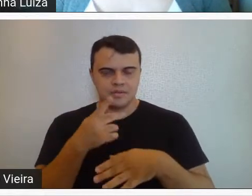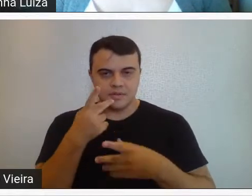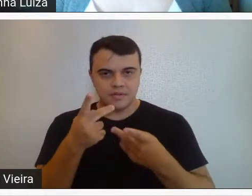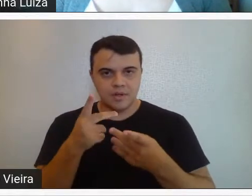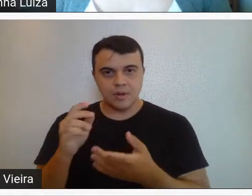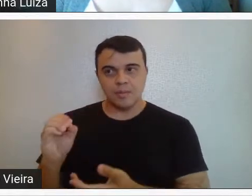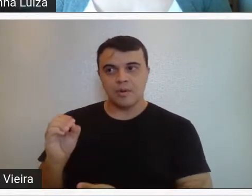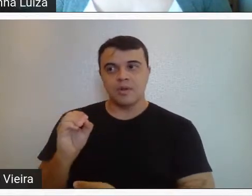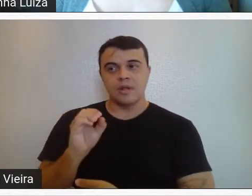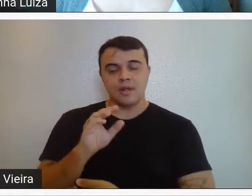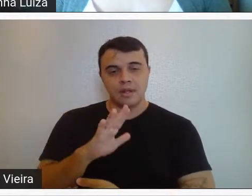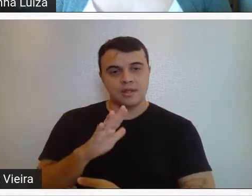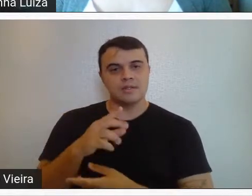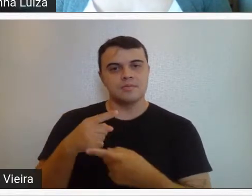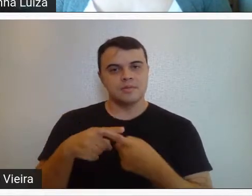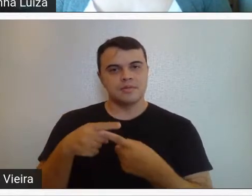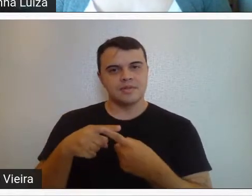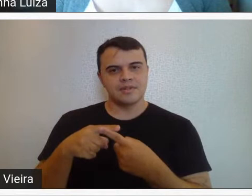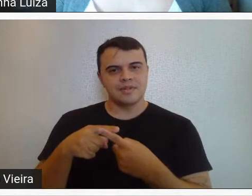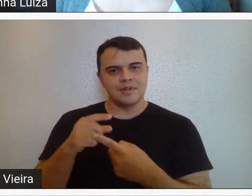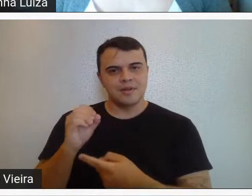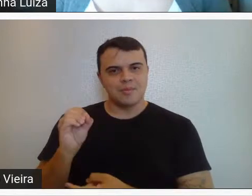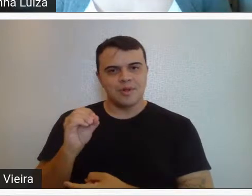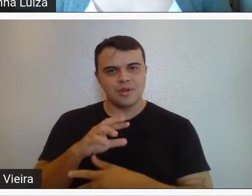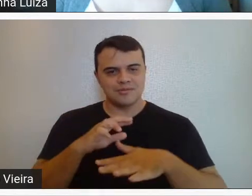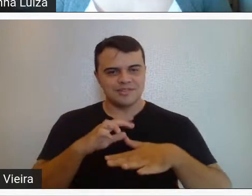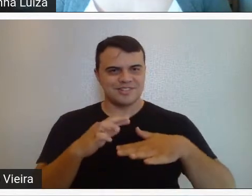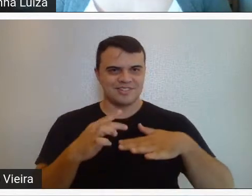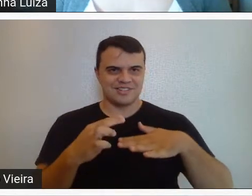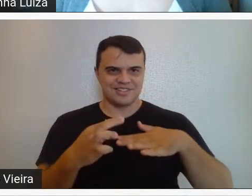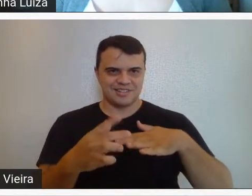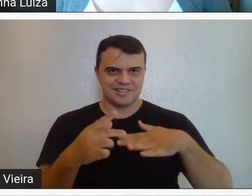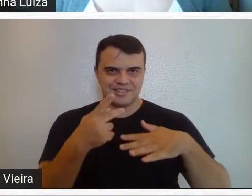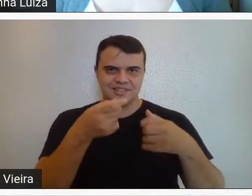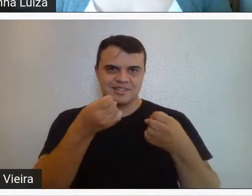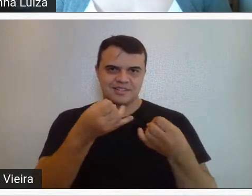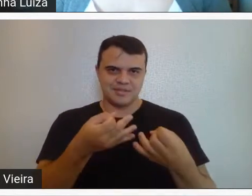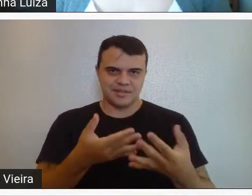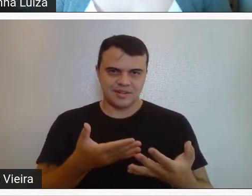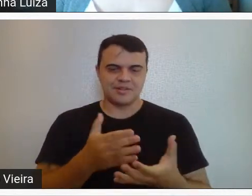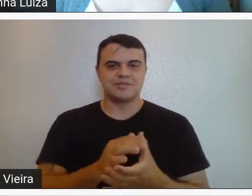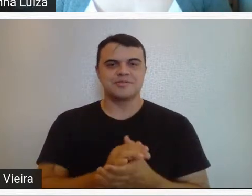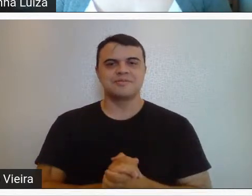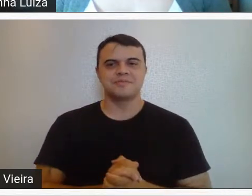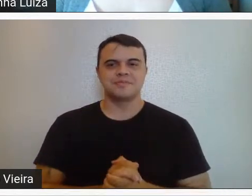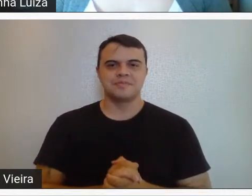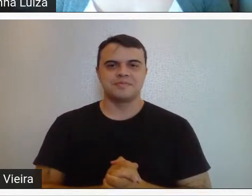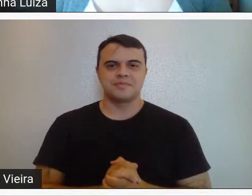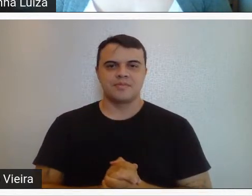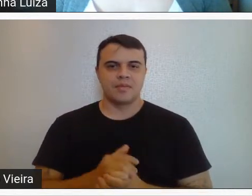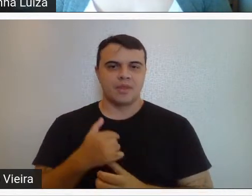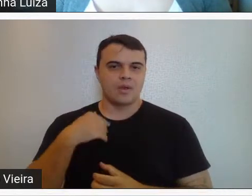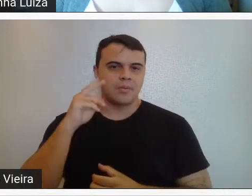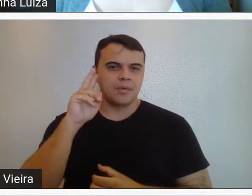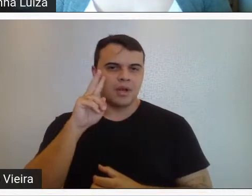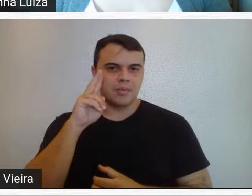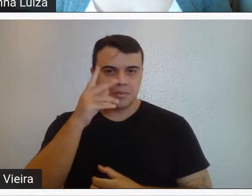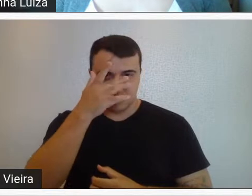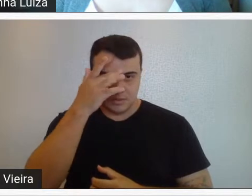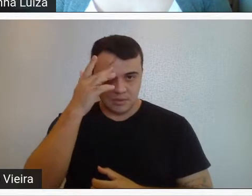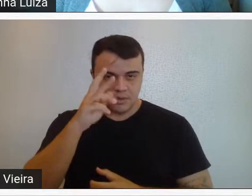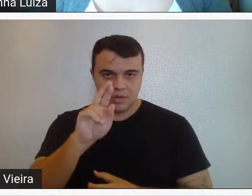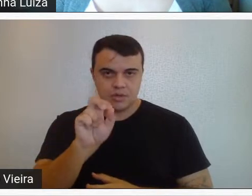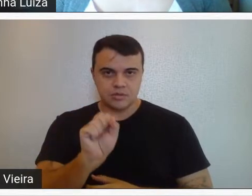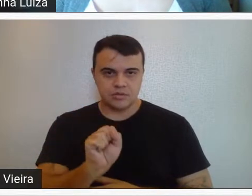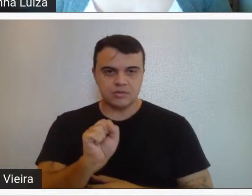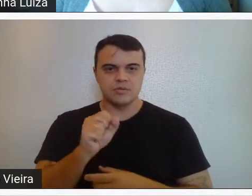modernismo, os modernismos, porque eles são muitos, como você disse, Carol, e eu lembro aqui o pessoal do Rio Grande do Sul